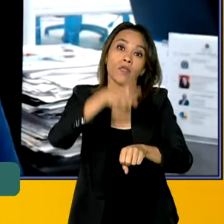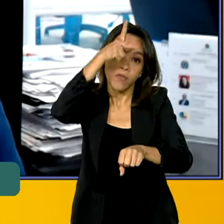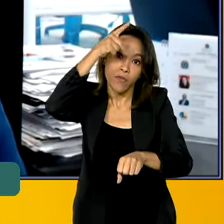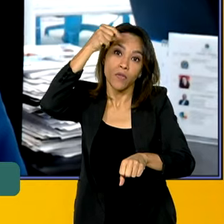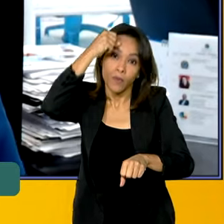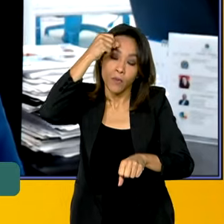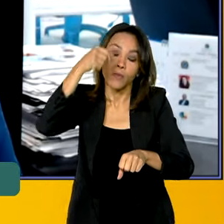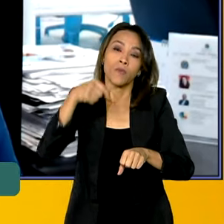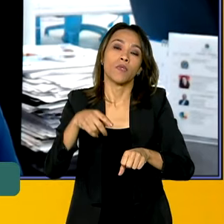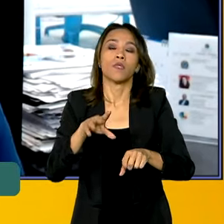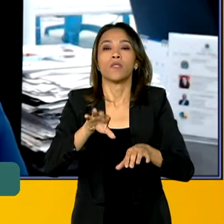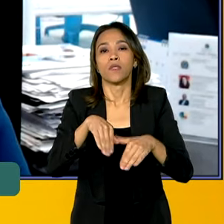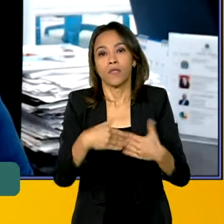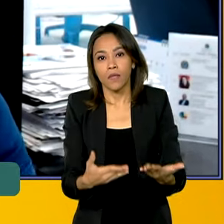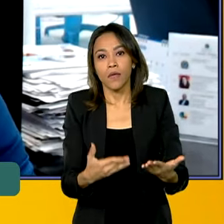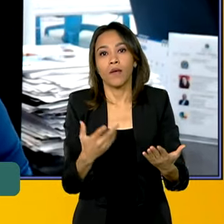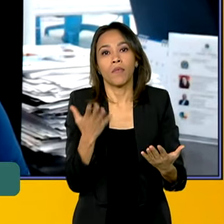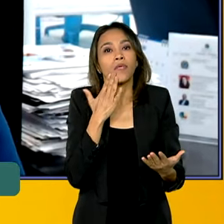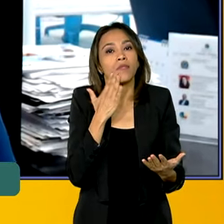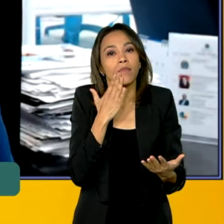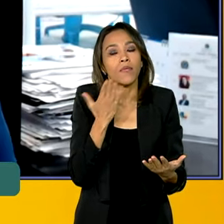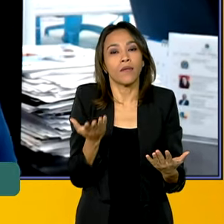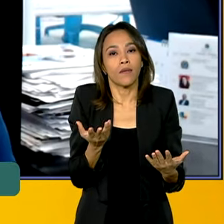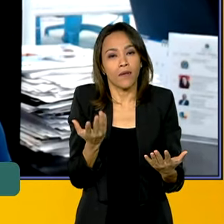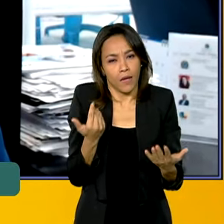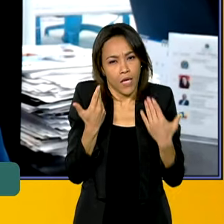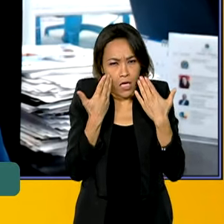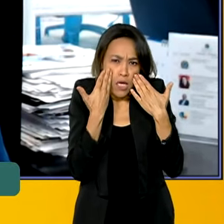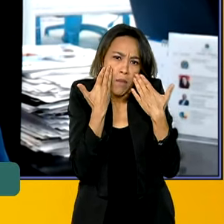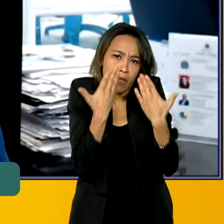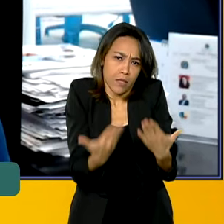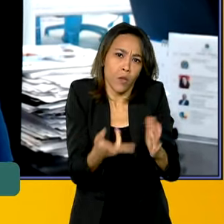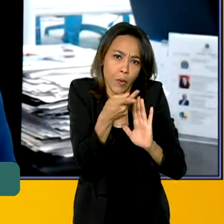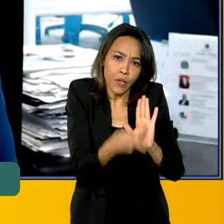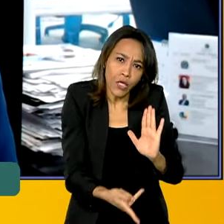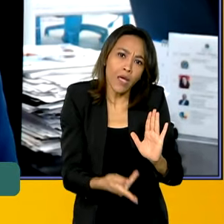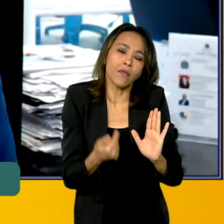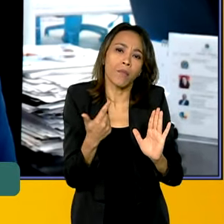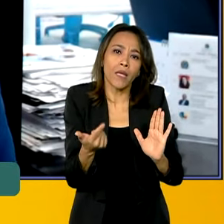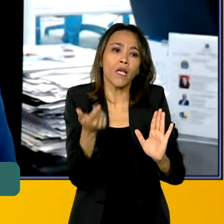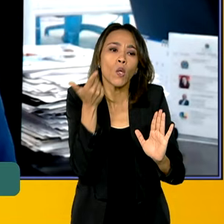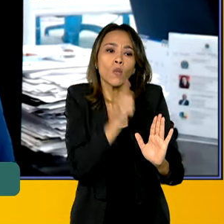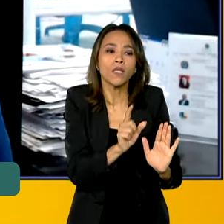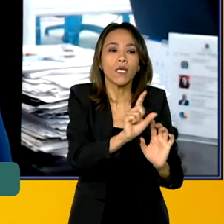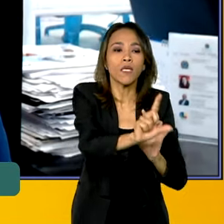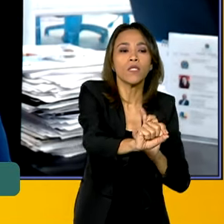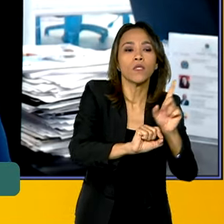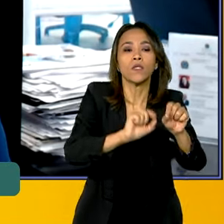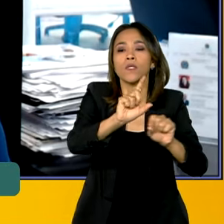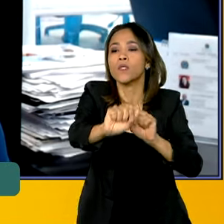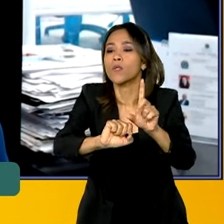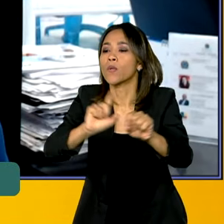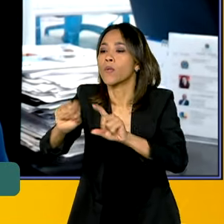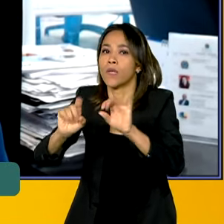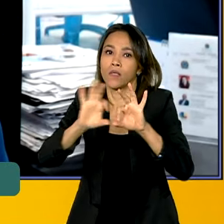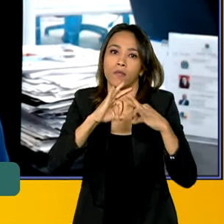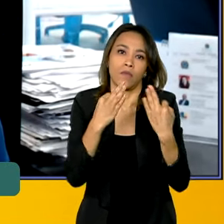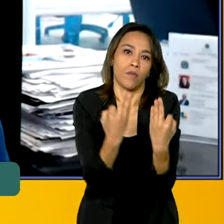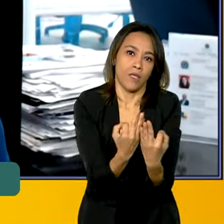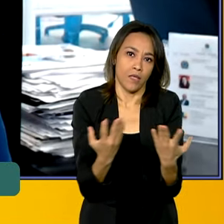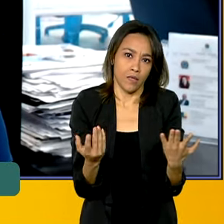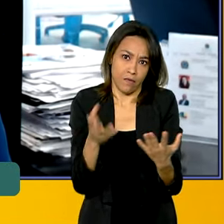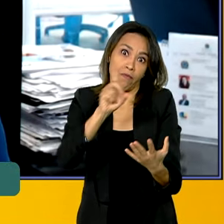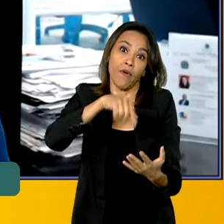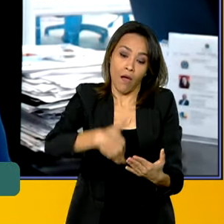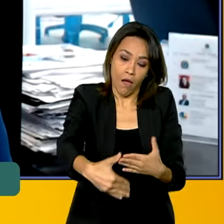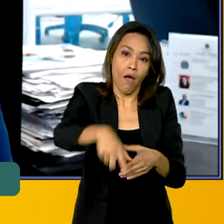ou o ente público, de uma maneira geral, aquele ente público que apresentou aquele projeto, para que ele possa fazer a seleção das famílias. E haverá um